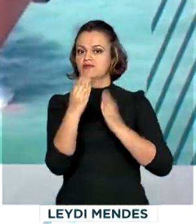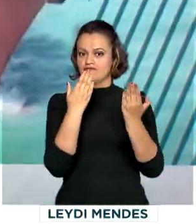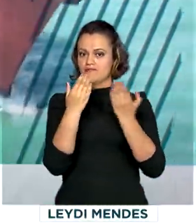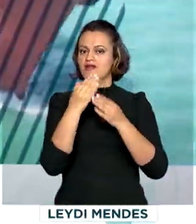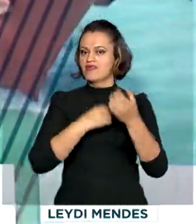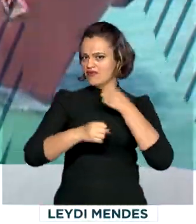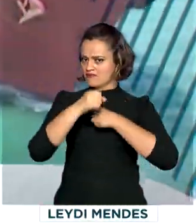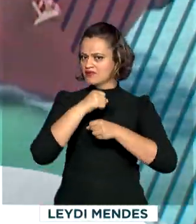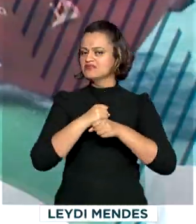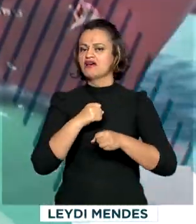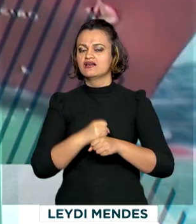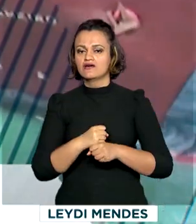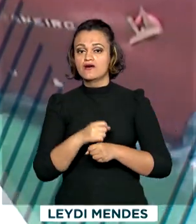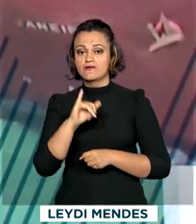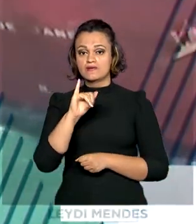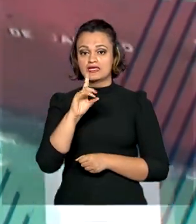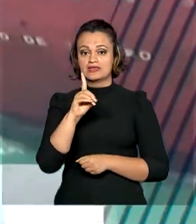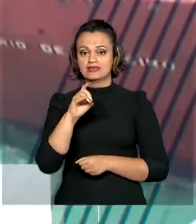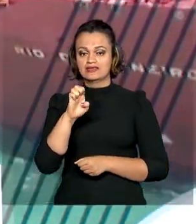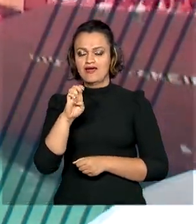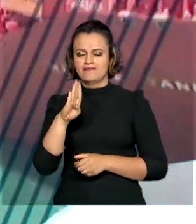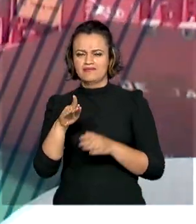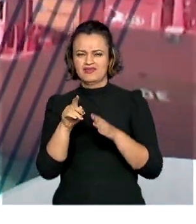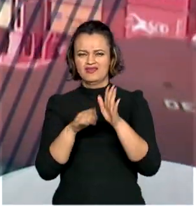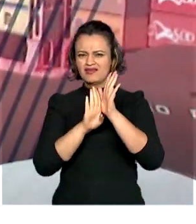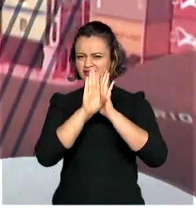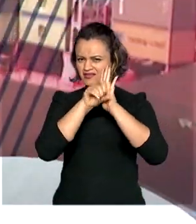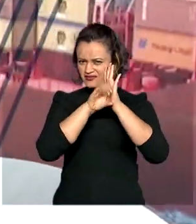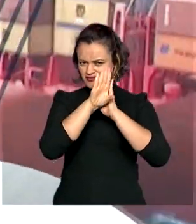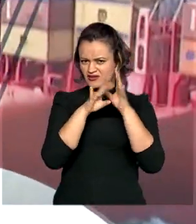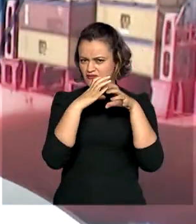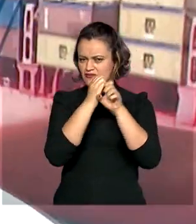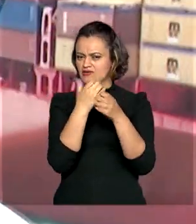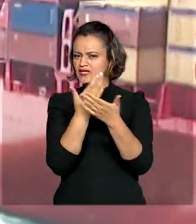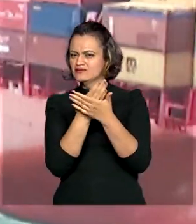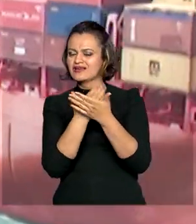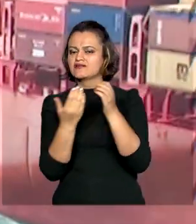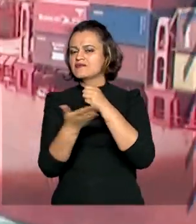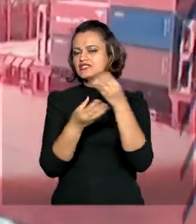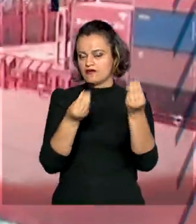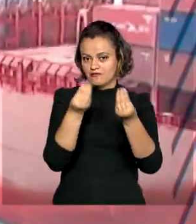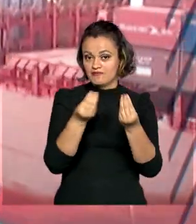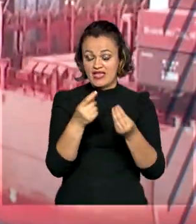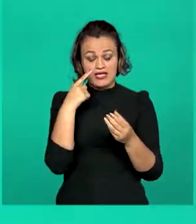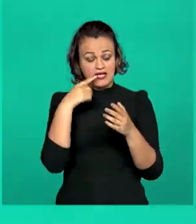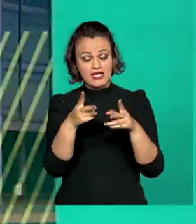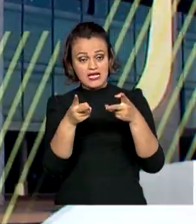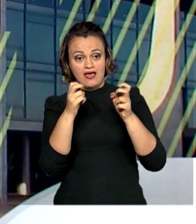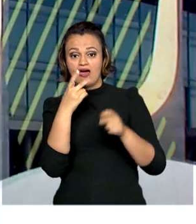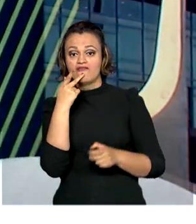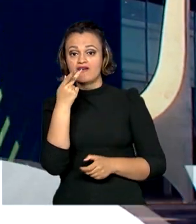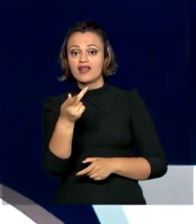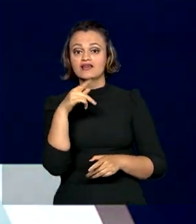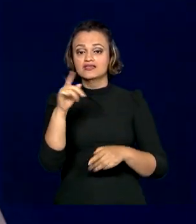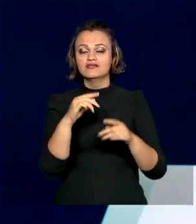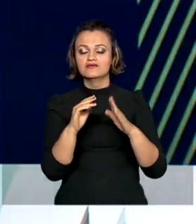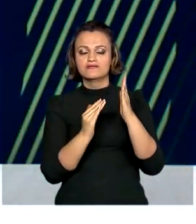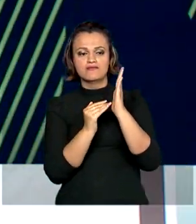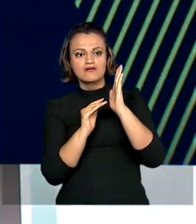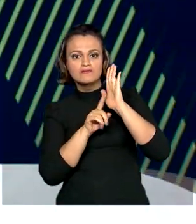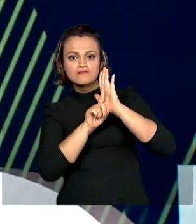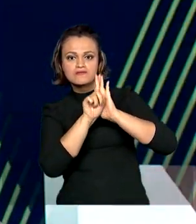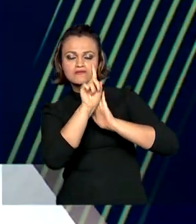passado. Resultados do IDEB, que é o Índice de Desenvolvimento da Educação Básica, apontam evolução no rendimento escolar e no